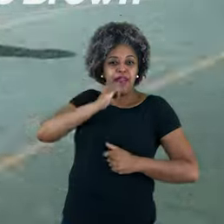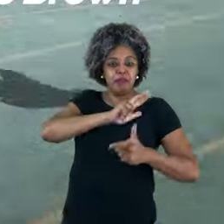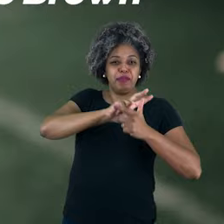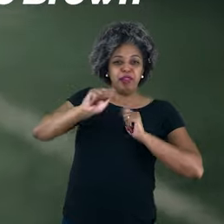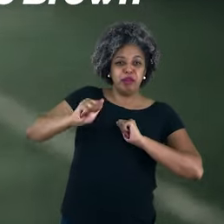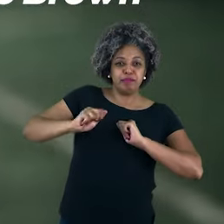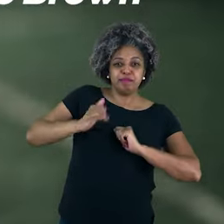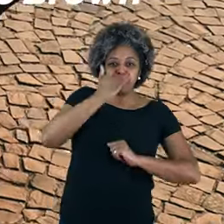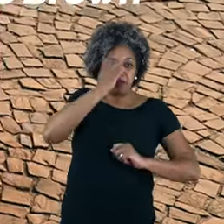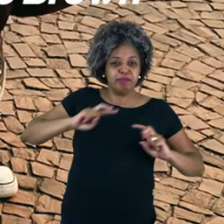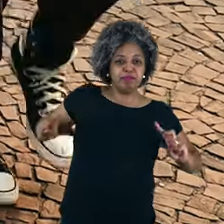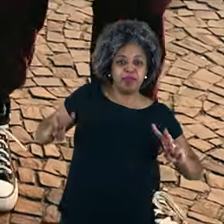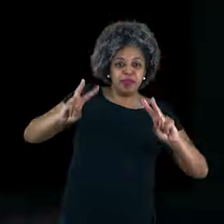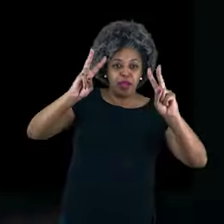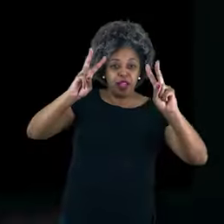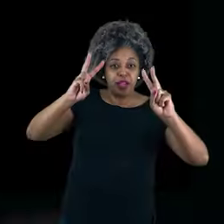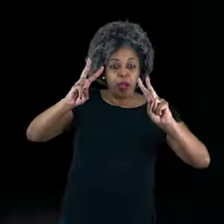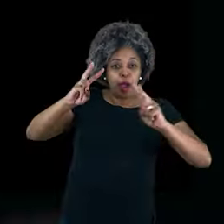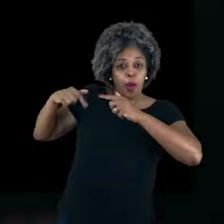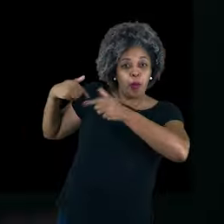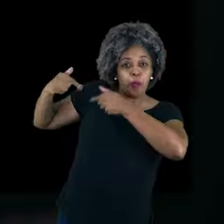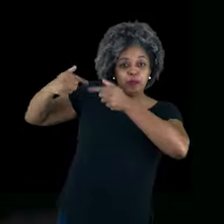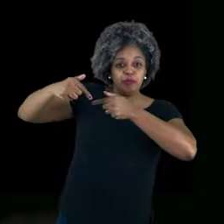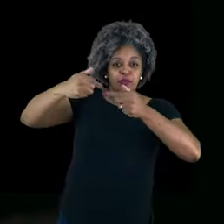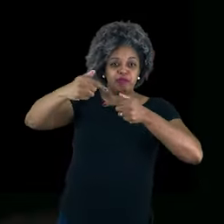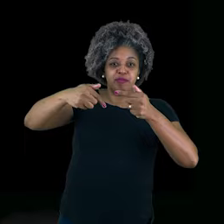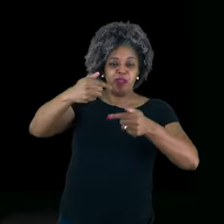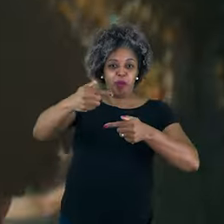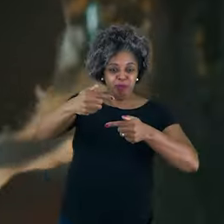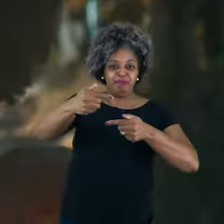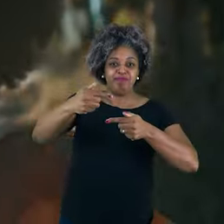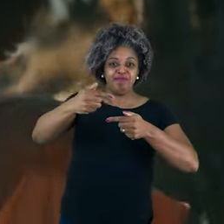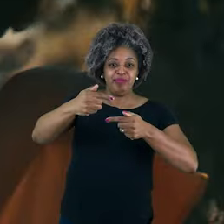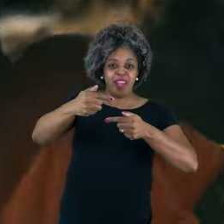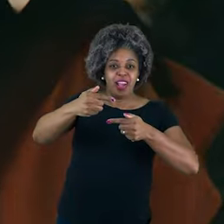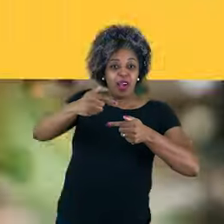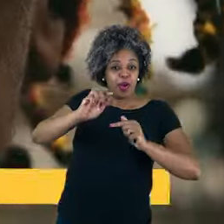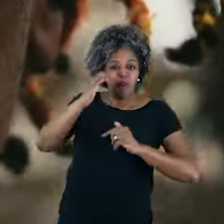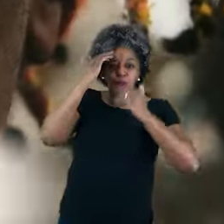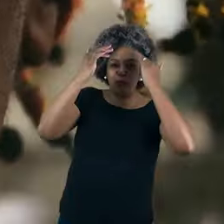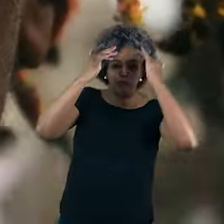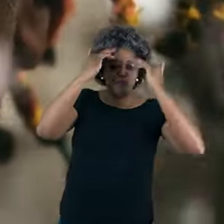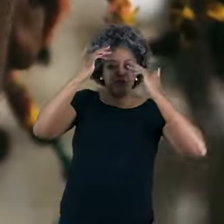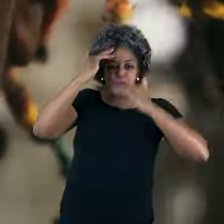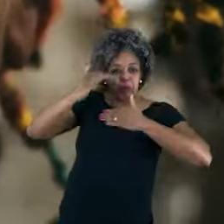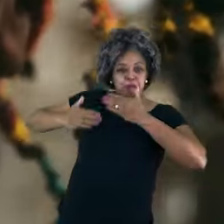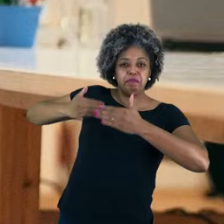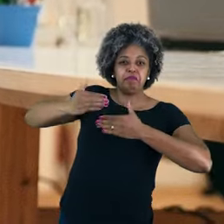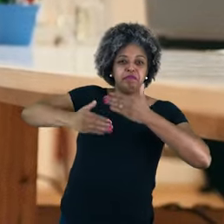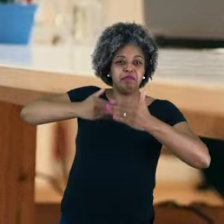vitórias, trajetos e glórias. A continuação dos sonhos que vieram antes de nós. Um sonho que nos faz